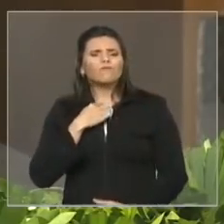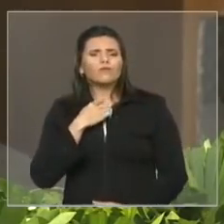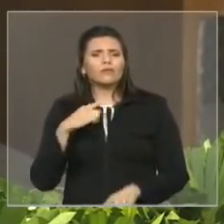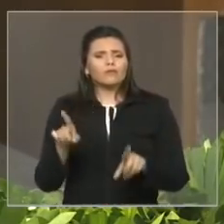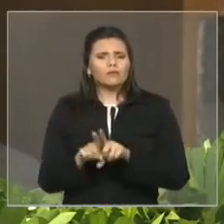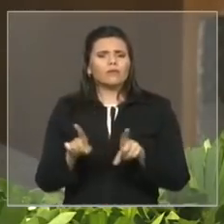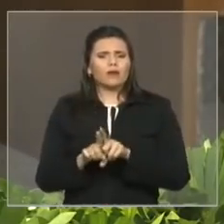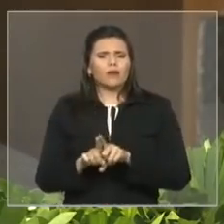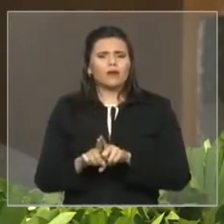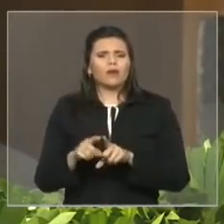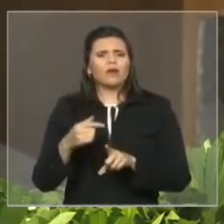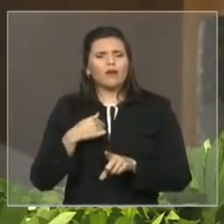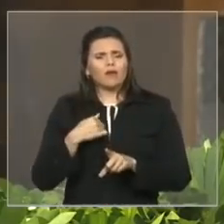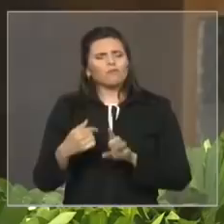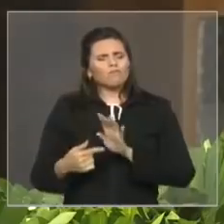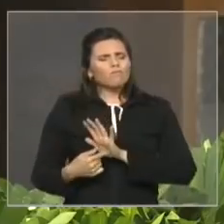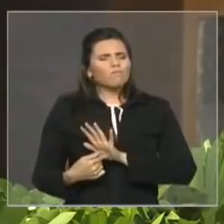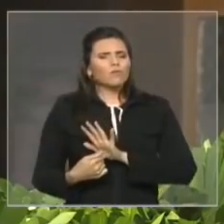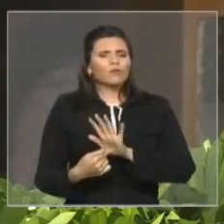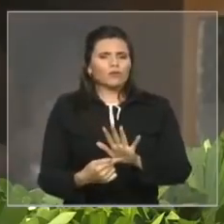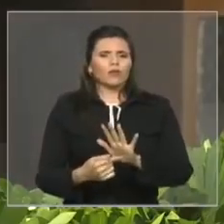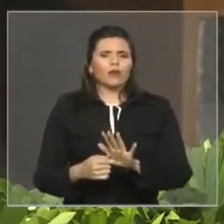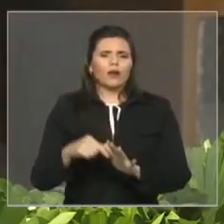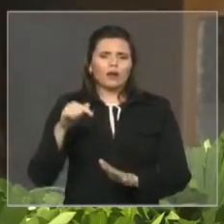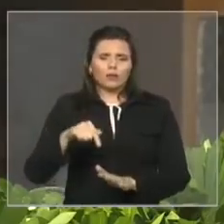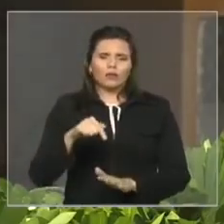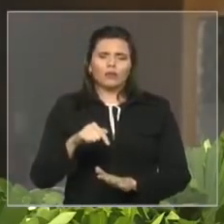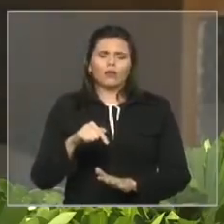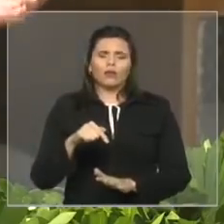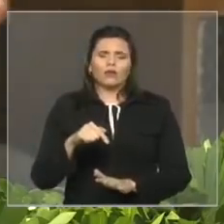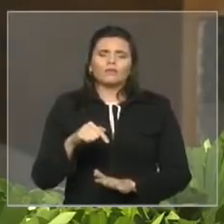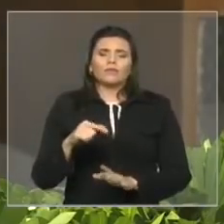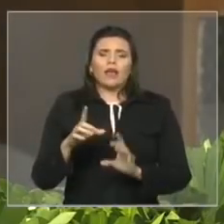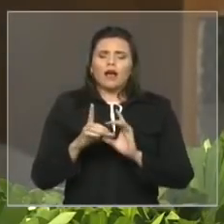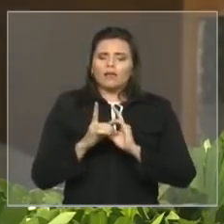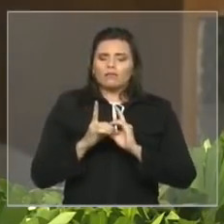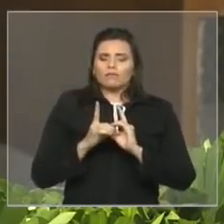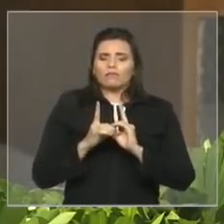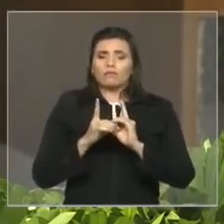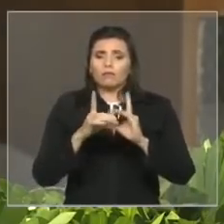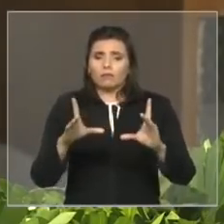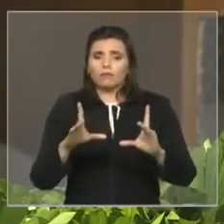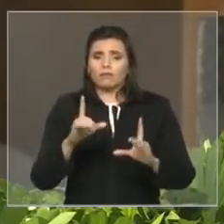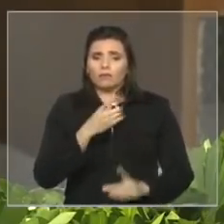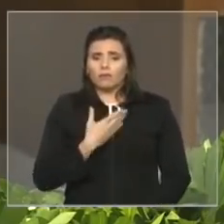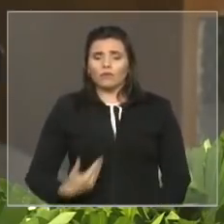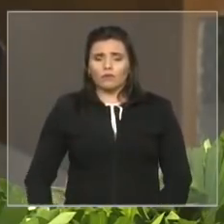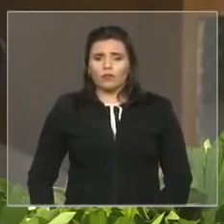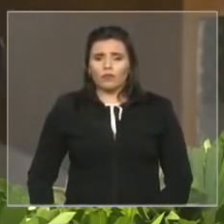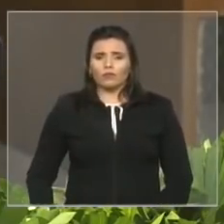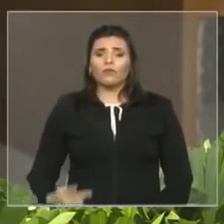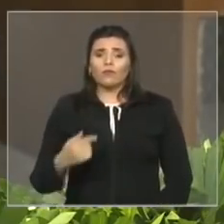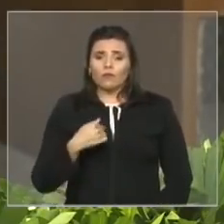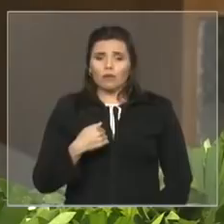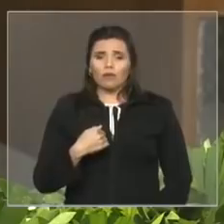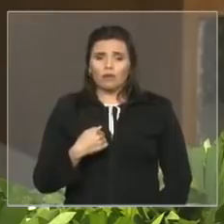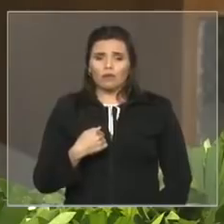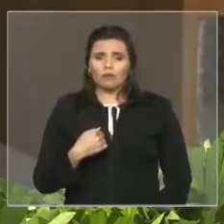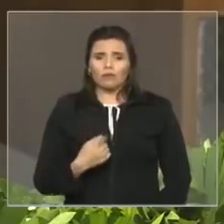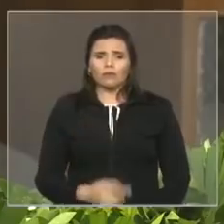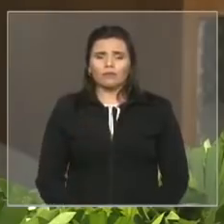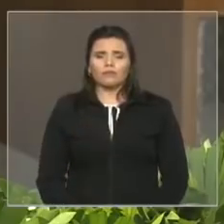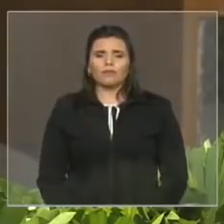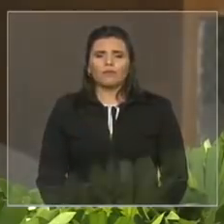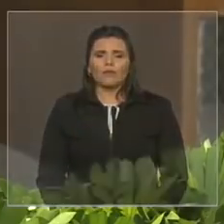mostrar o quão democrático é o nosso governo e com a ajuda da bancada federal maranhense estou oferecendo ao ministro de